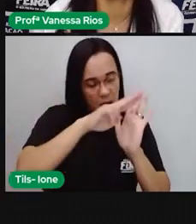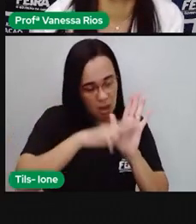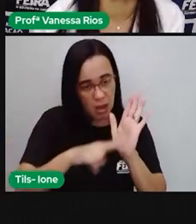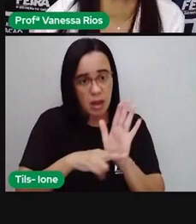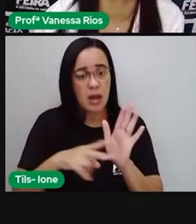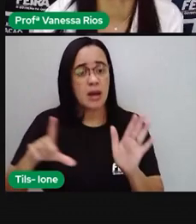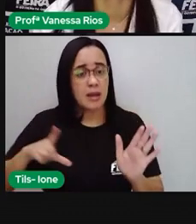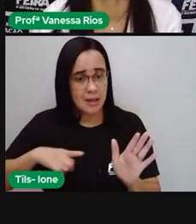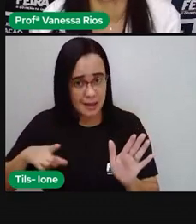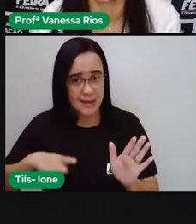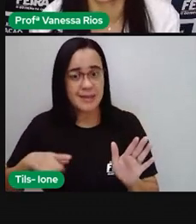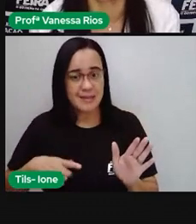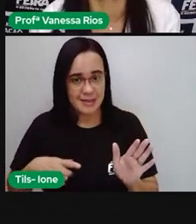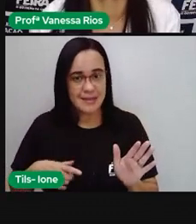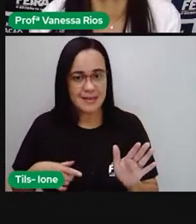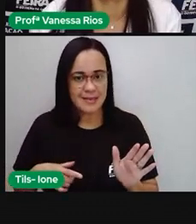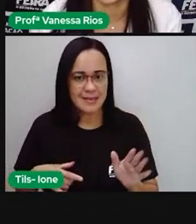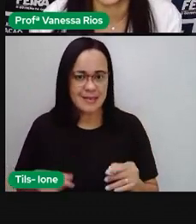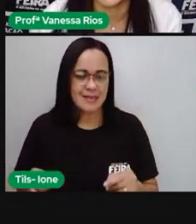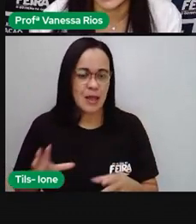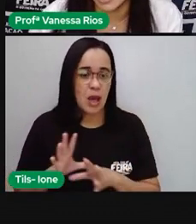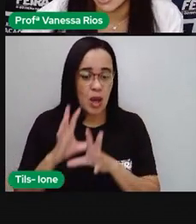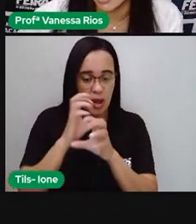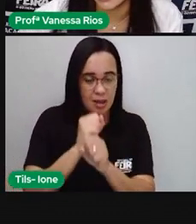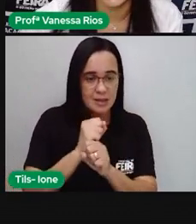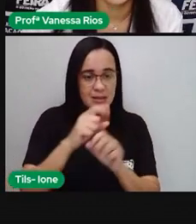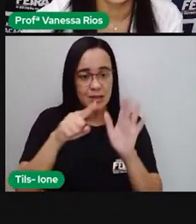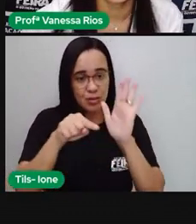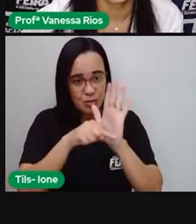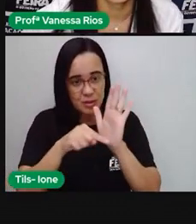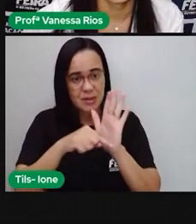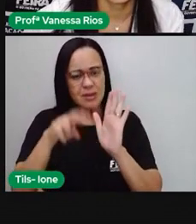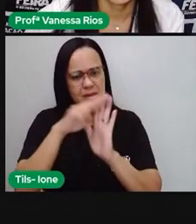regras para adição e subtração, elas são bem parecidas.